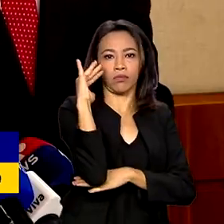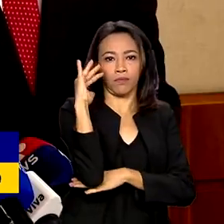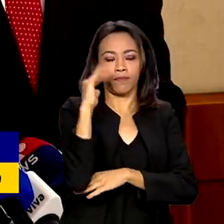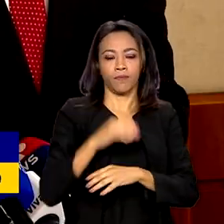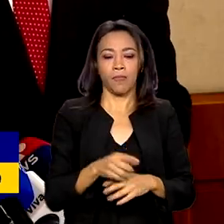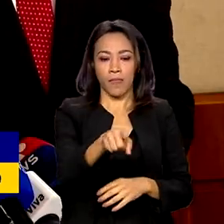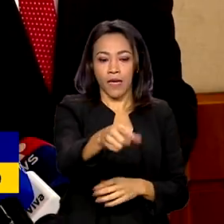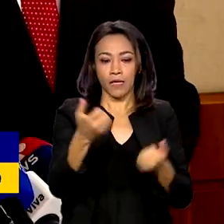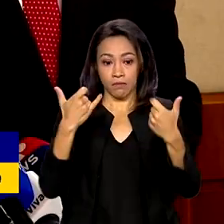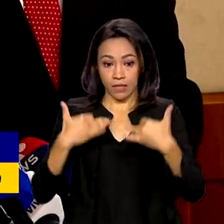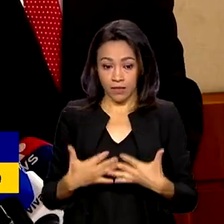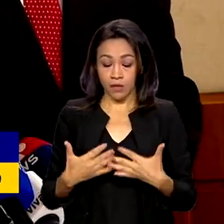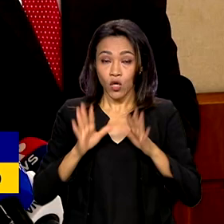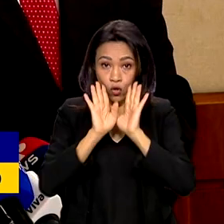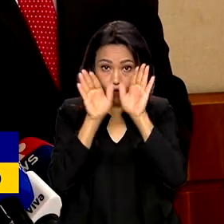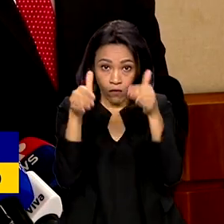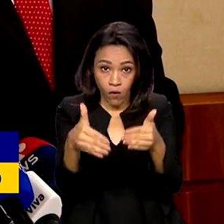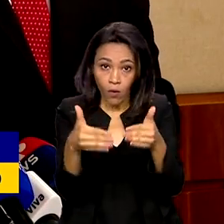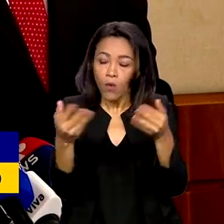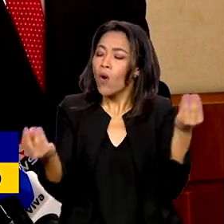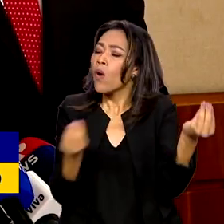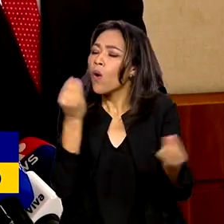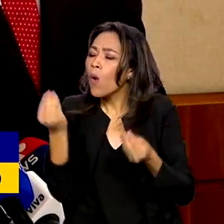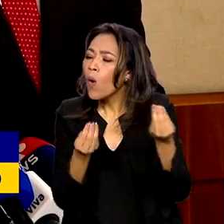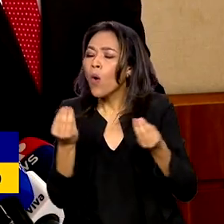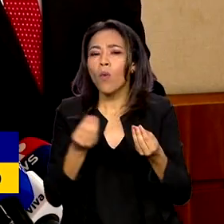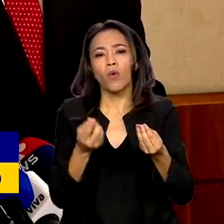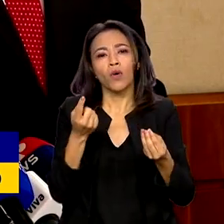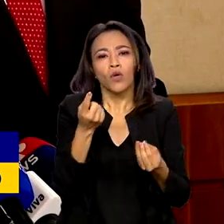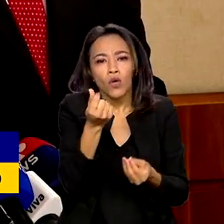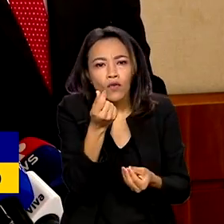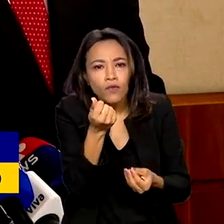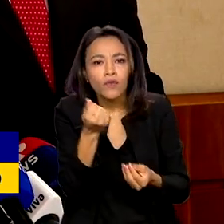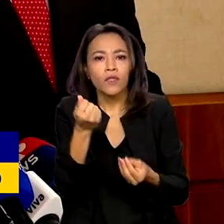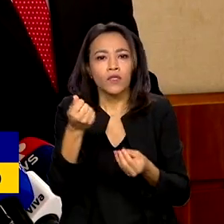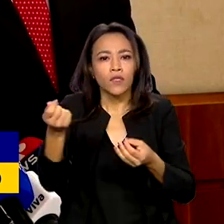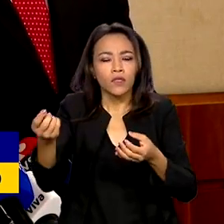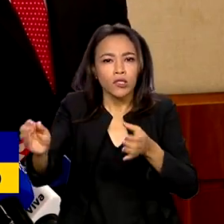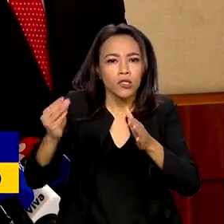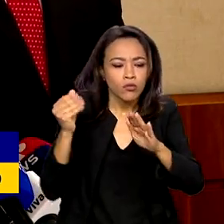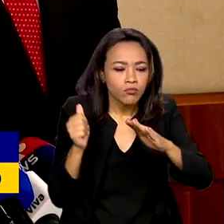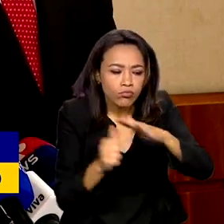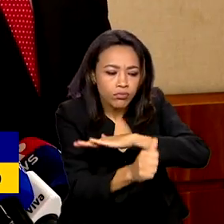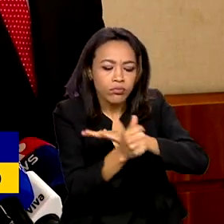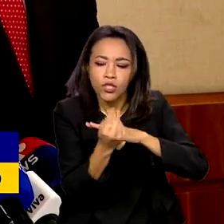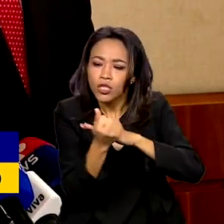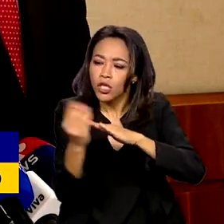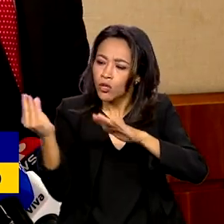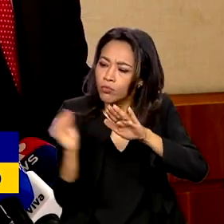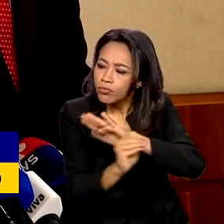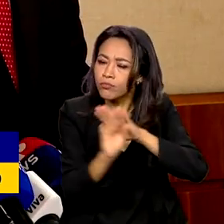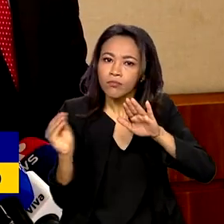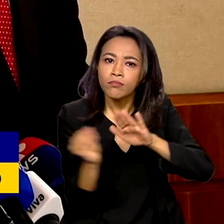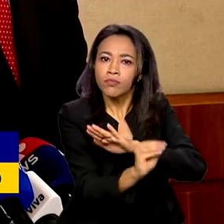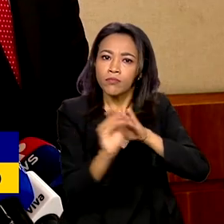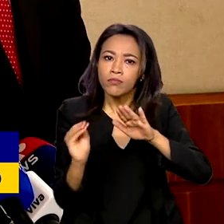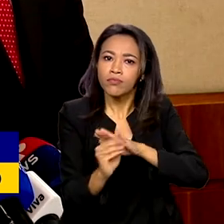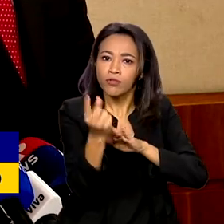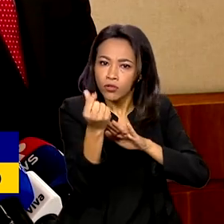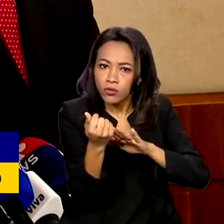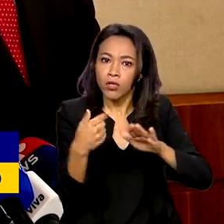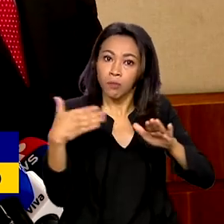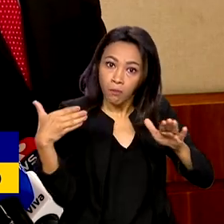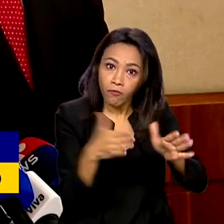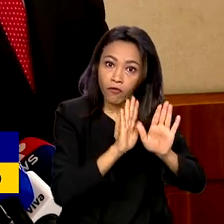é como nós vamos financiar, tem uma política, um financiamento específico direcionado para essa região. Primeiro de forma